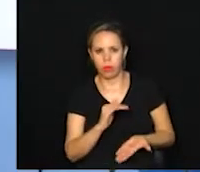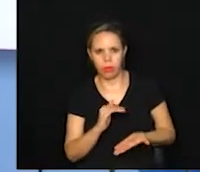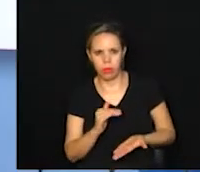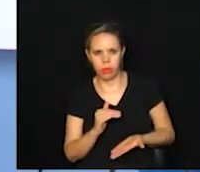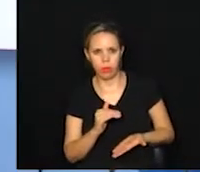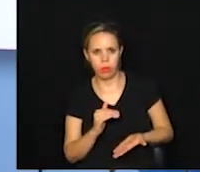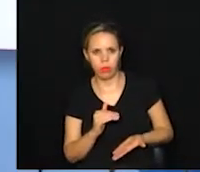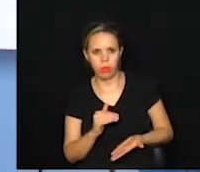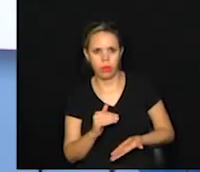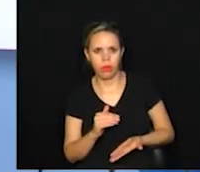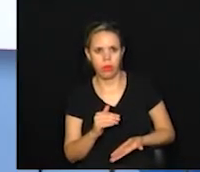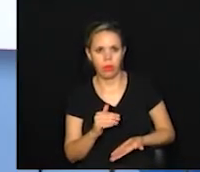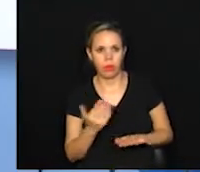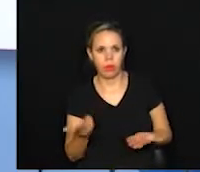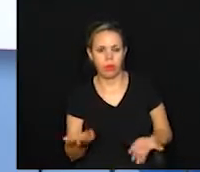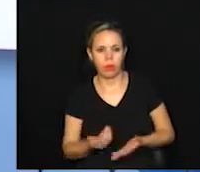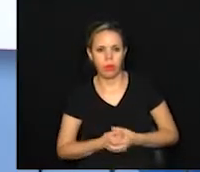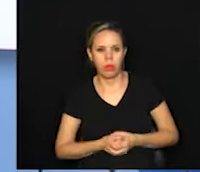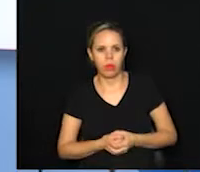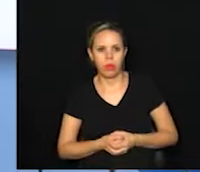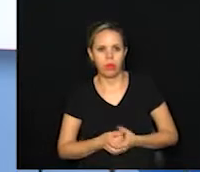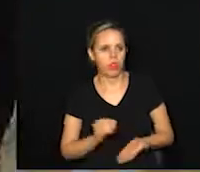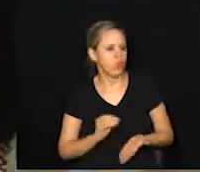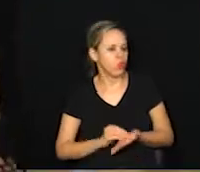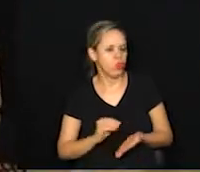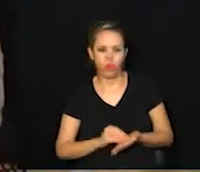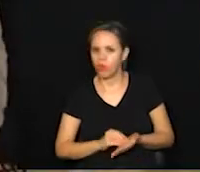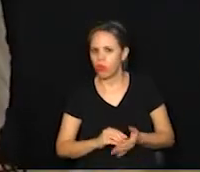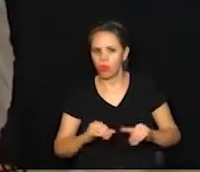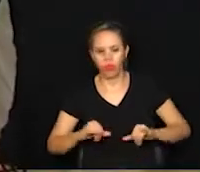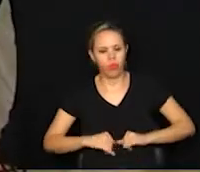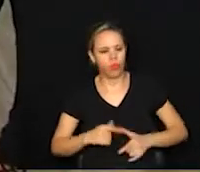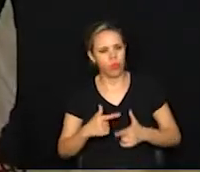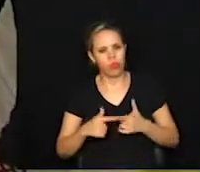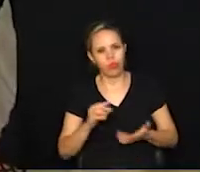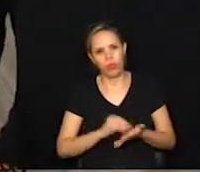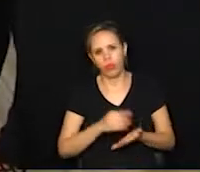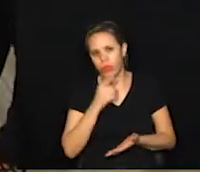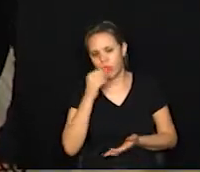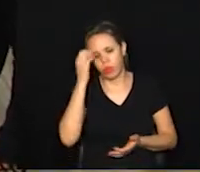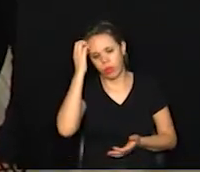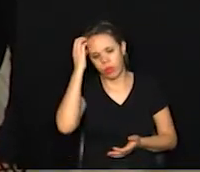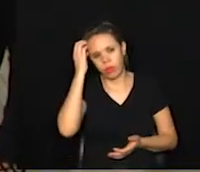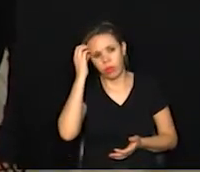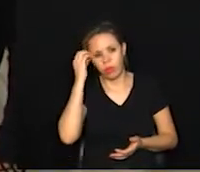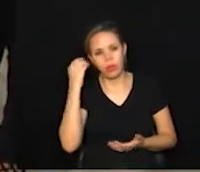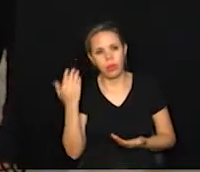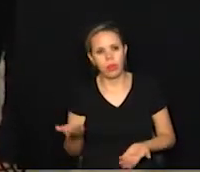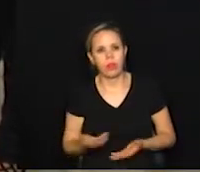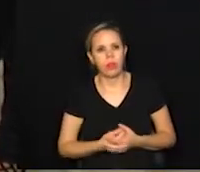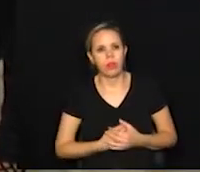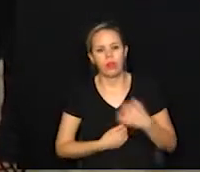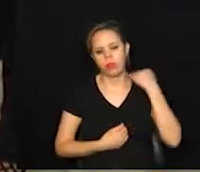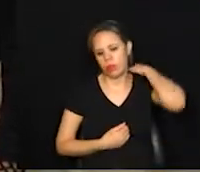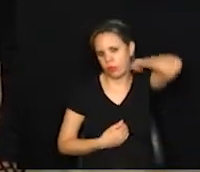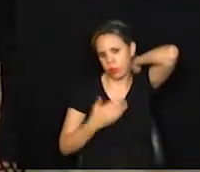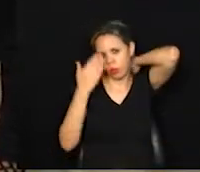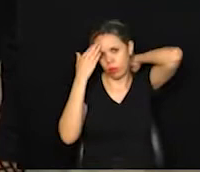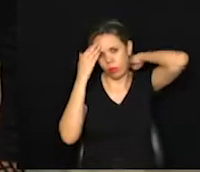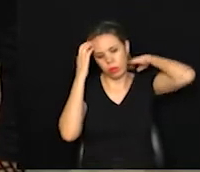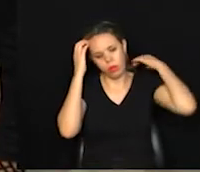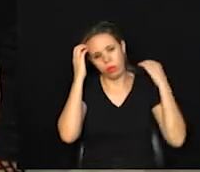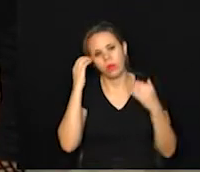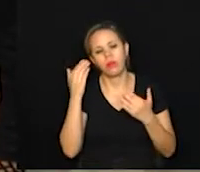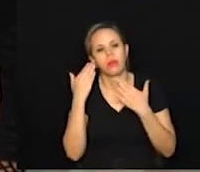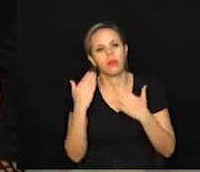água para que, então, nesse dia não sofram com problema de falta d'água. Com certeza. Minabriel, muito obrigado pelas notícias